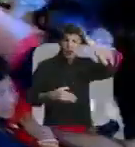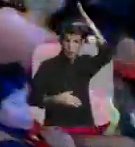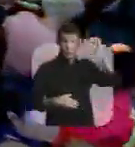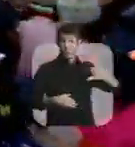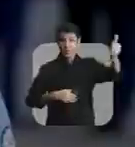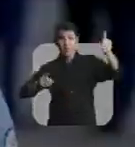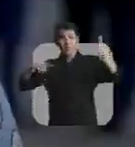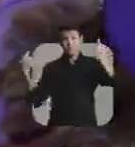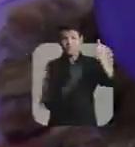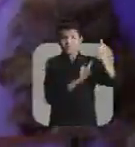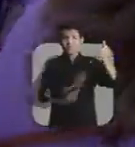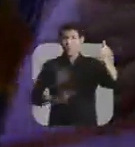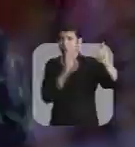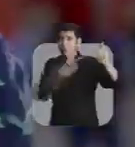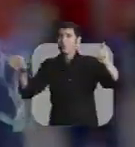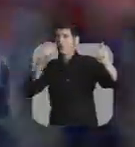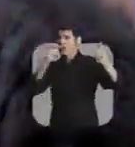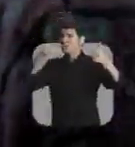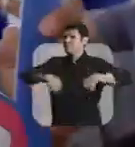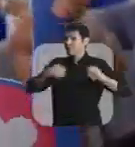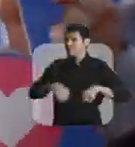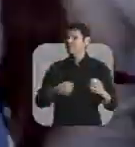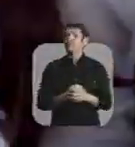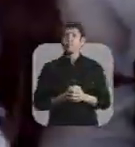Pra crescer tem que mudar. Pra crescer tem que mudar.